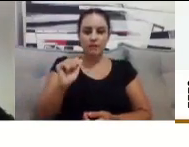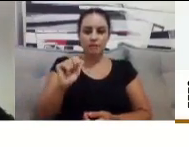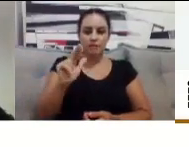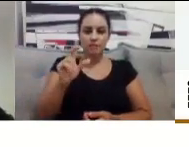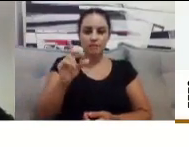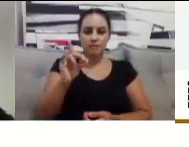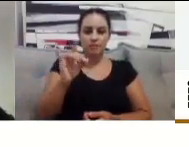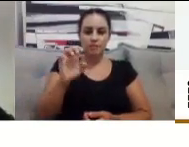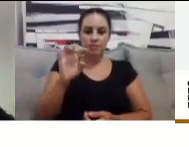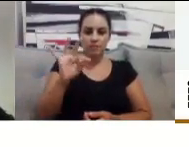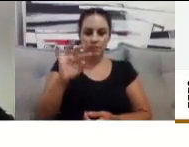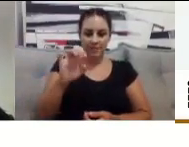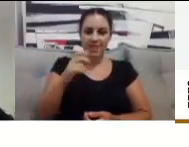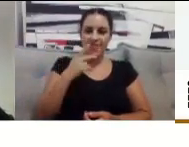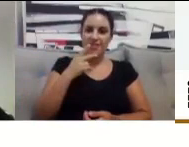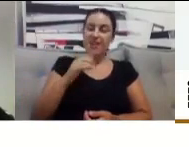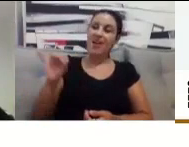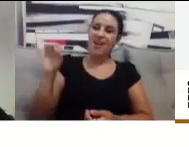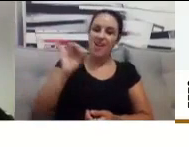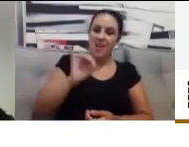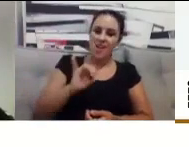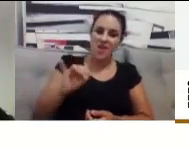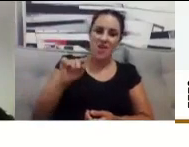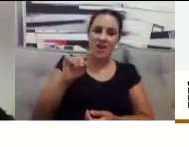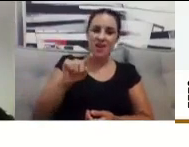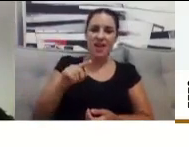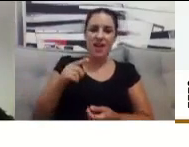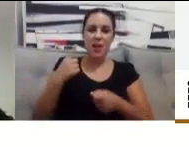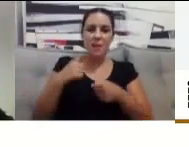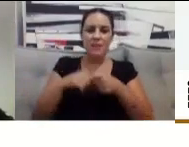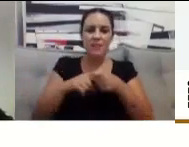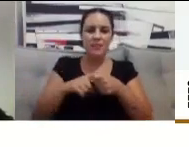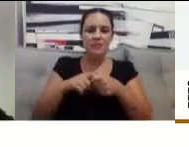Vou fechar o microfone aqui, que tem barulho externo.